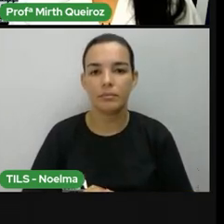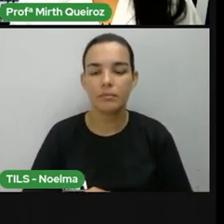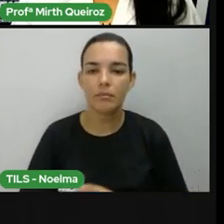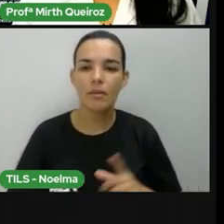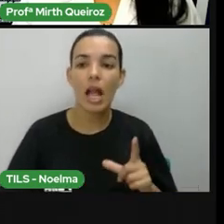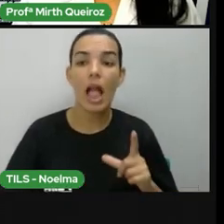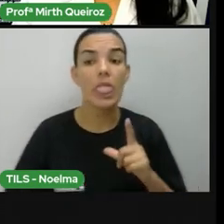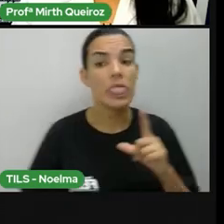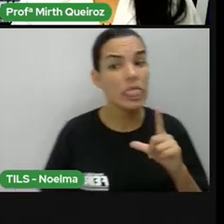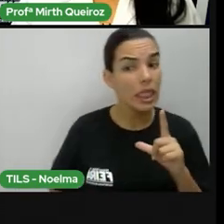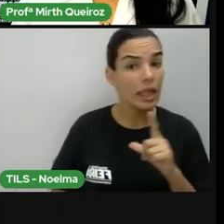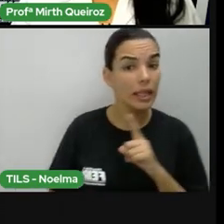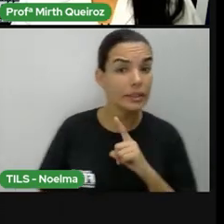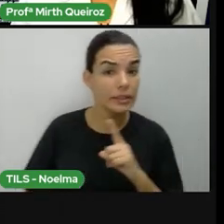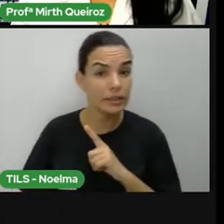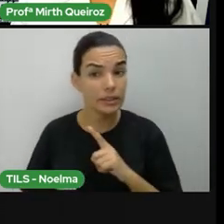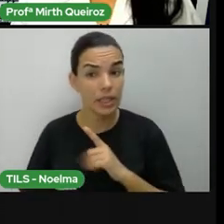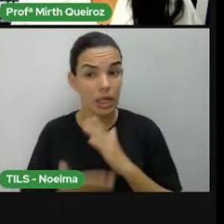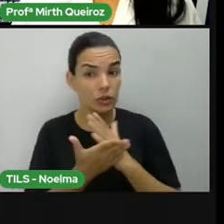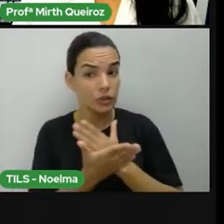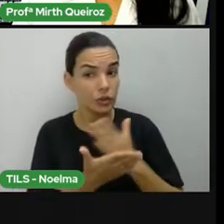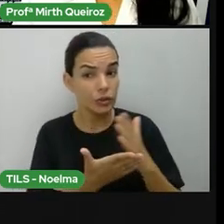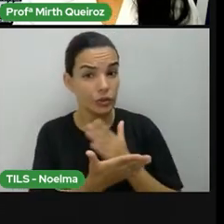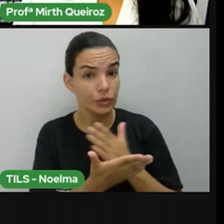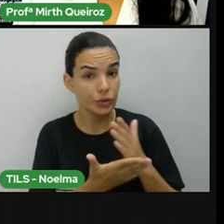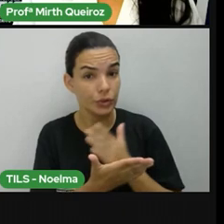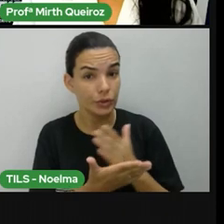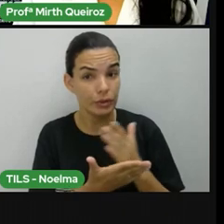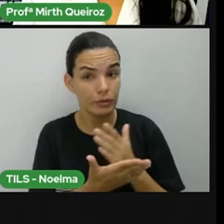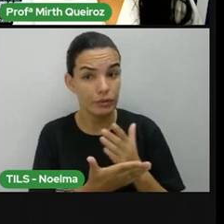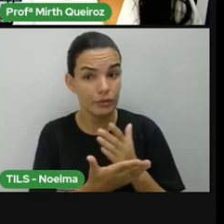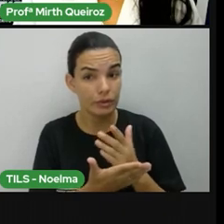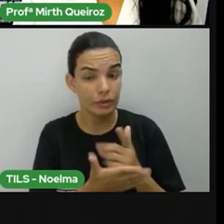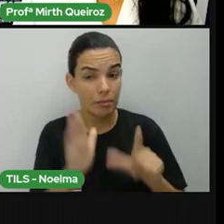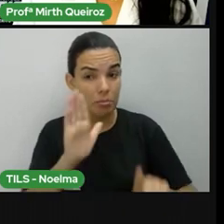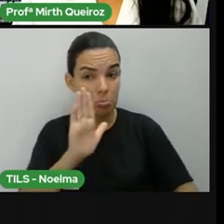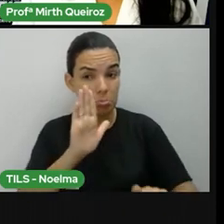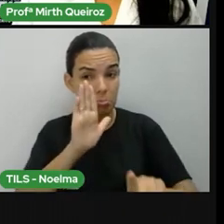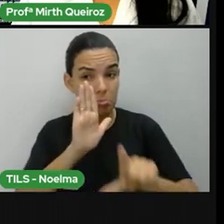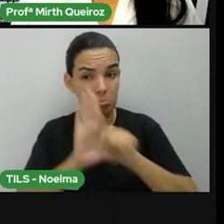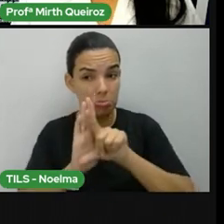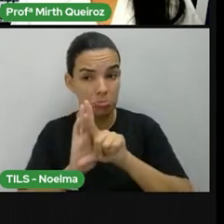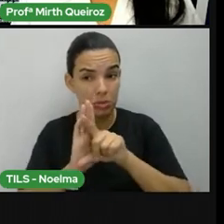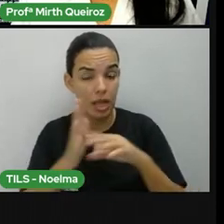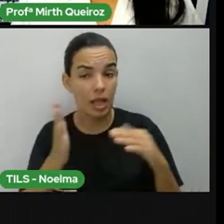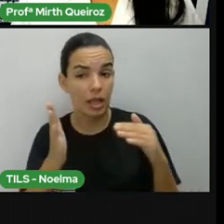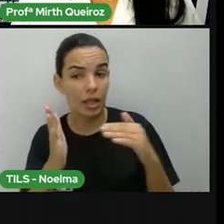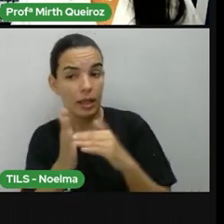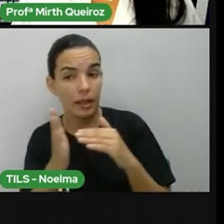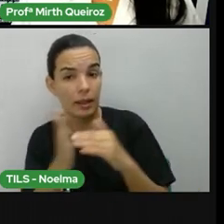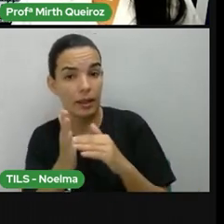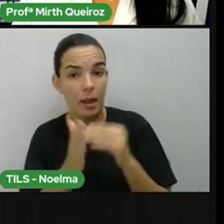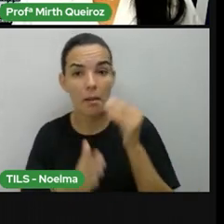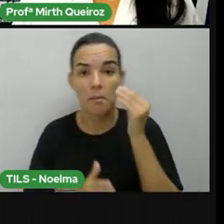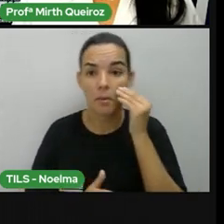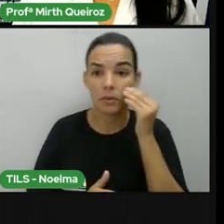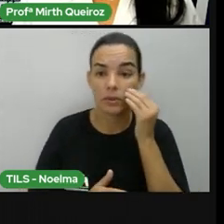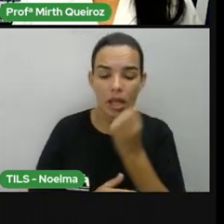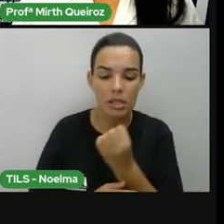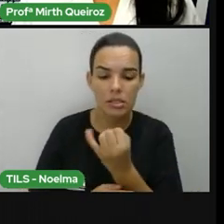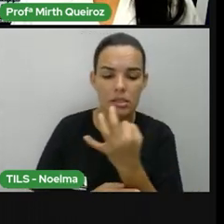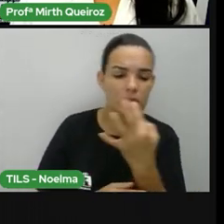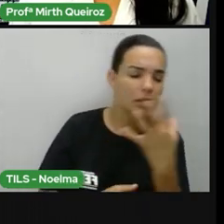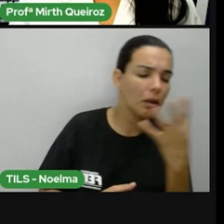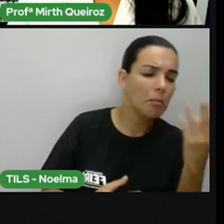Eles possuem a sua divisa legalmente delimitada, contando, inclusive, com várias cidades